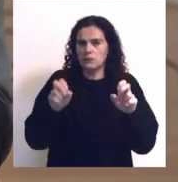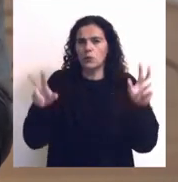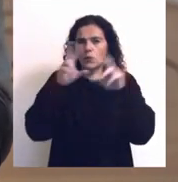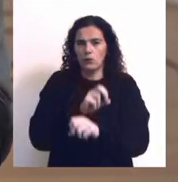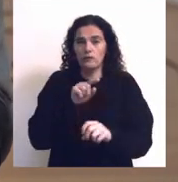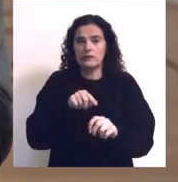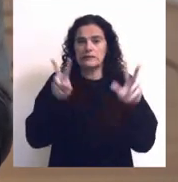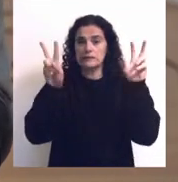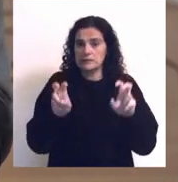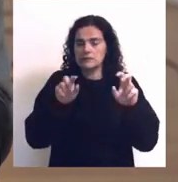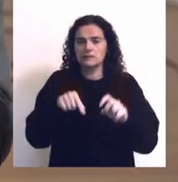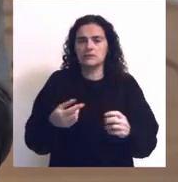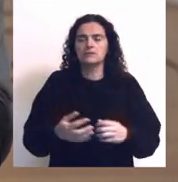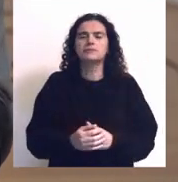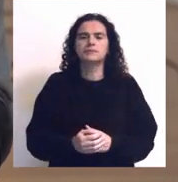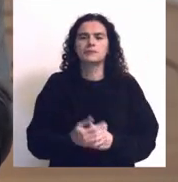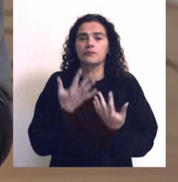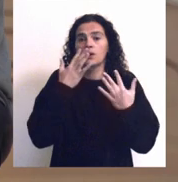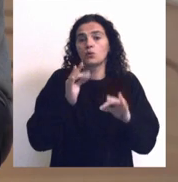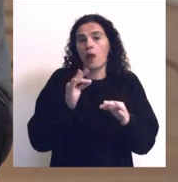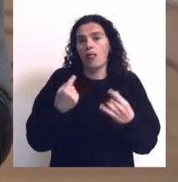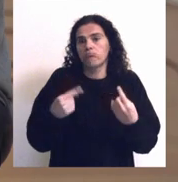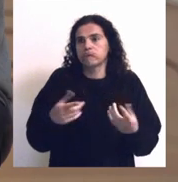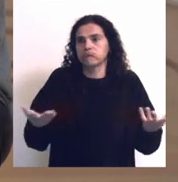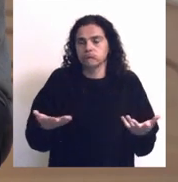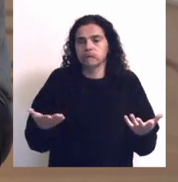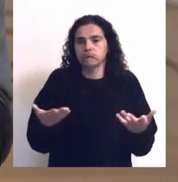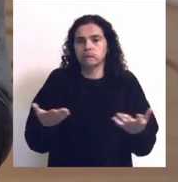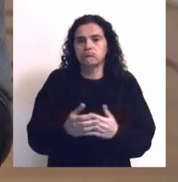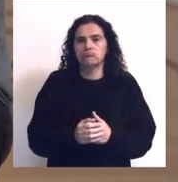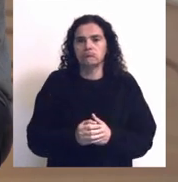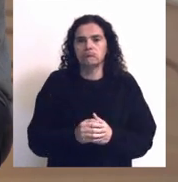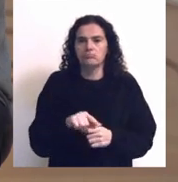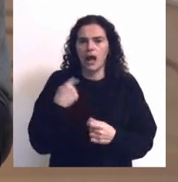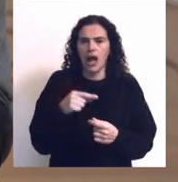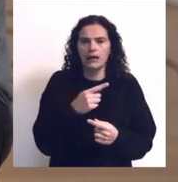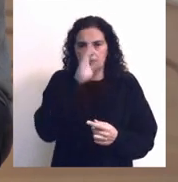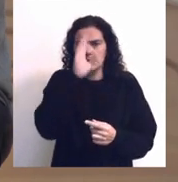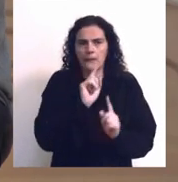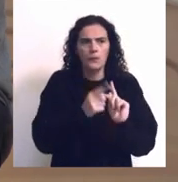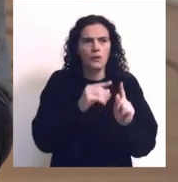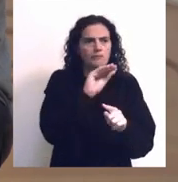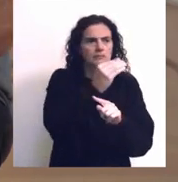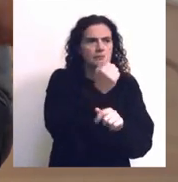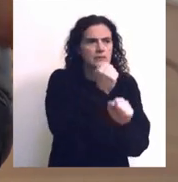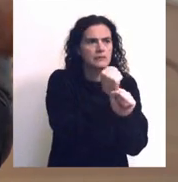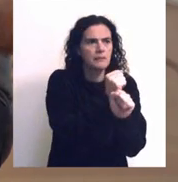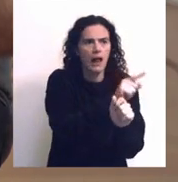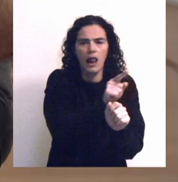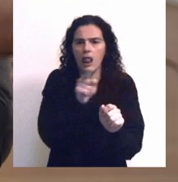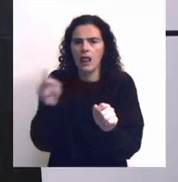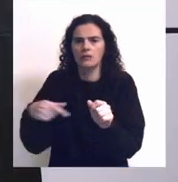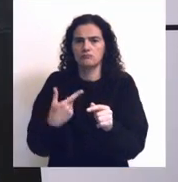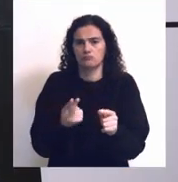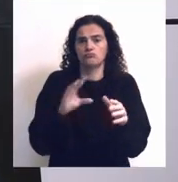assunto. E esse assunto, enfim, naturalmente está identificado como obras que